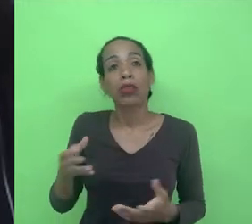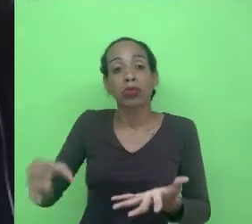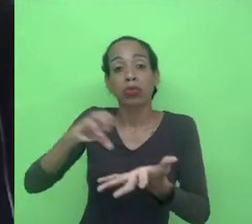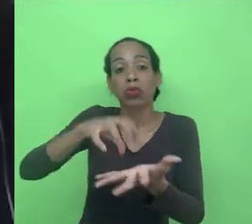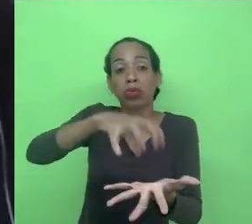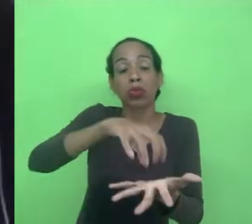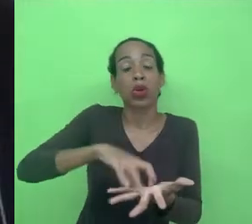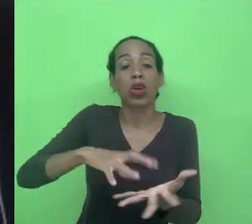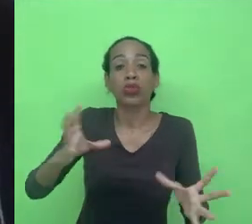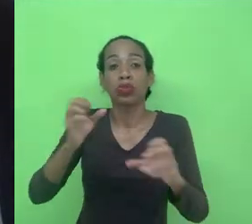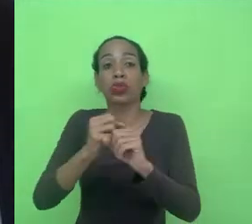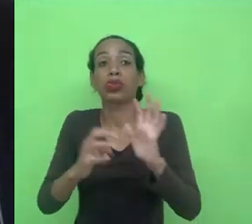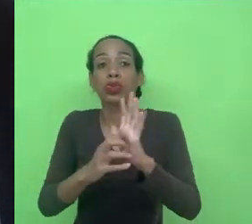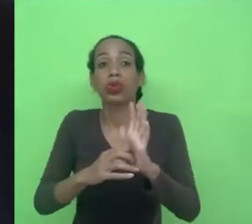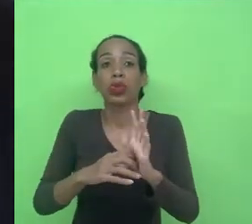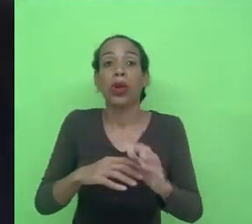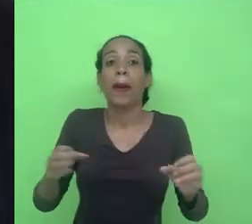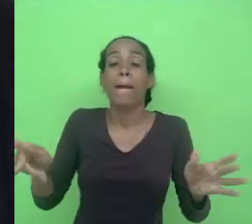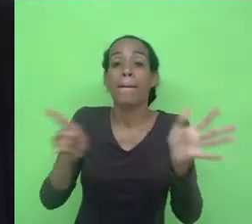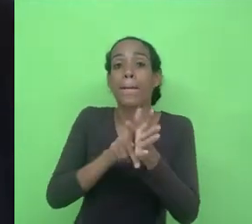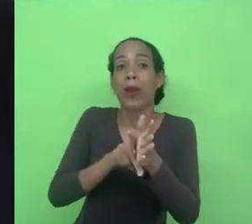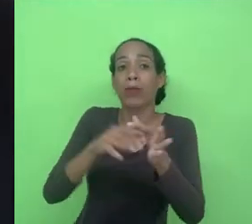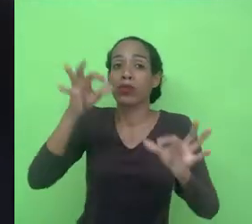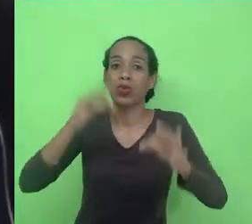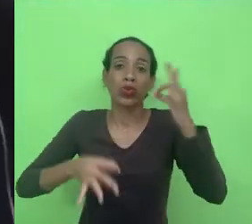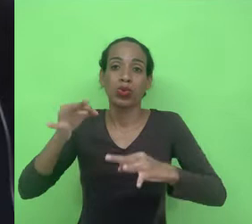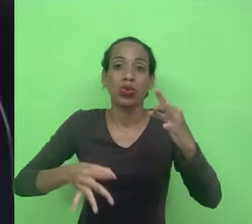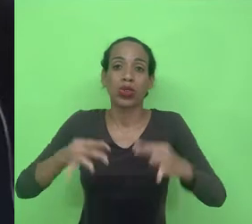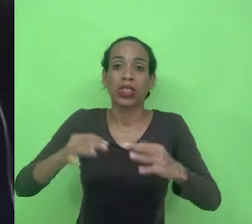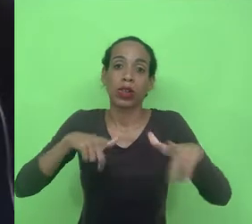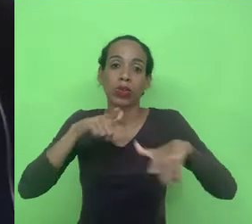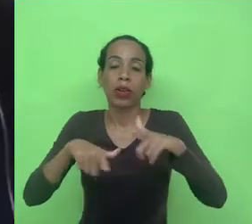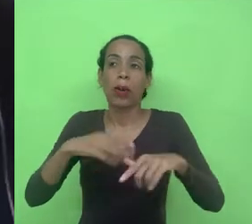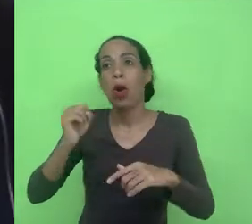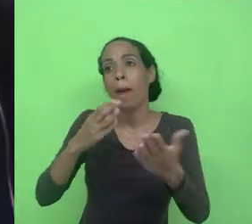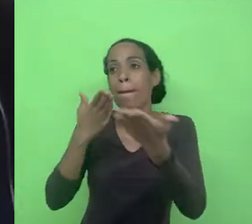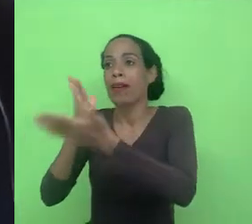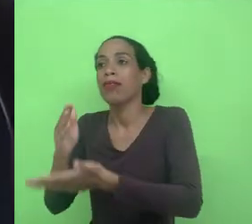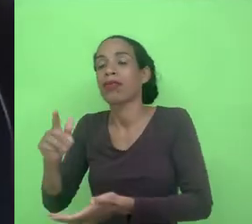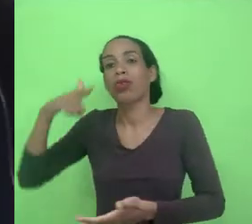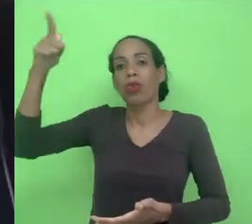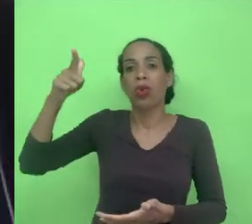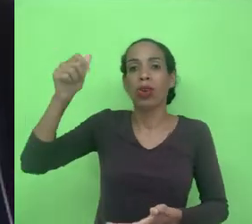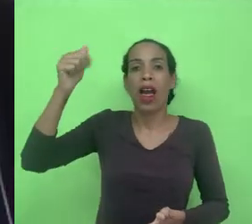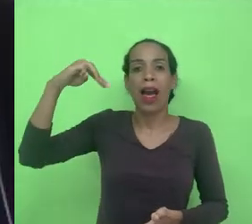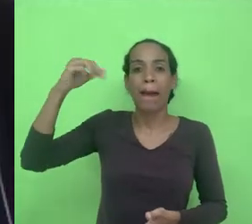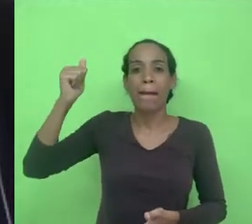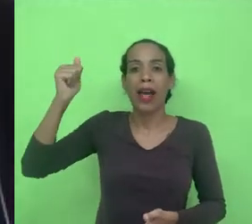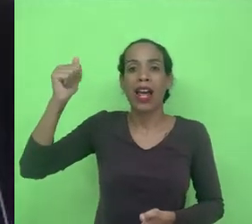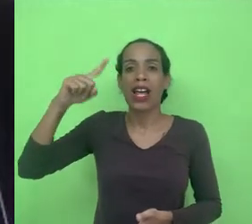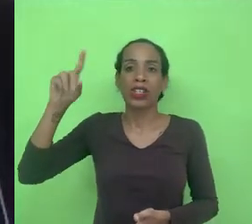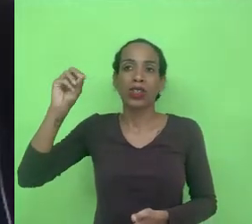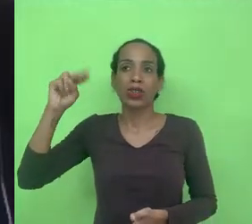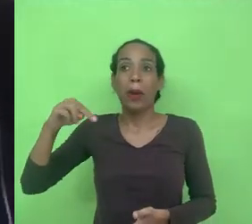dados em uma nuvem própria da justiça do trabalho e não passar para uma nuvem da Amazon por exemplo o que vai ser muito mais barato porém será que isso vai estar